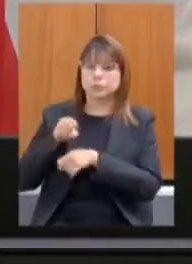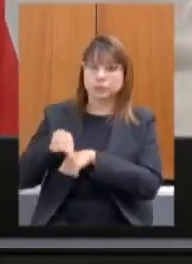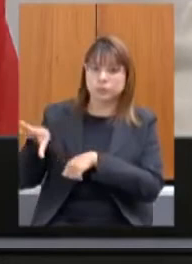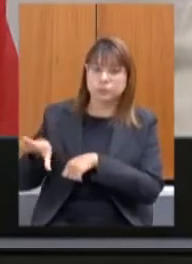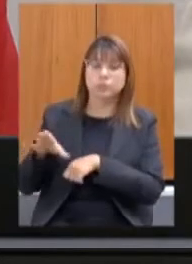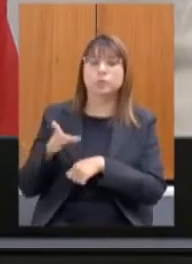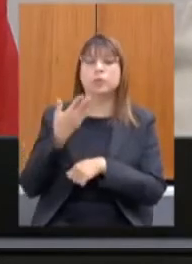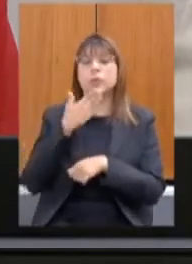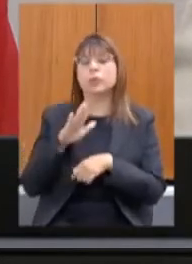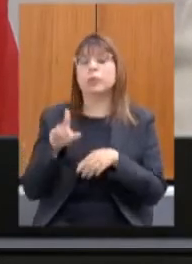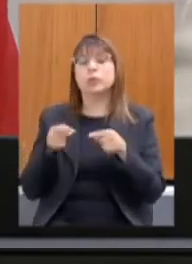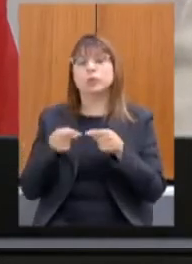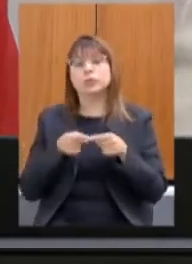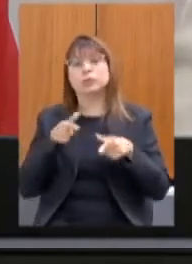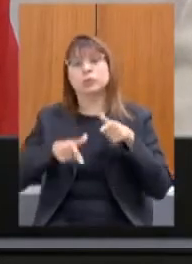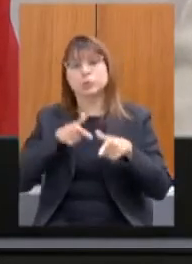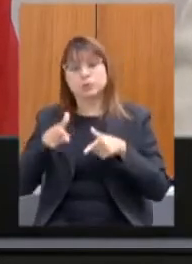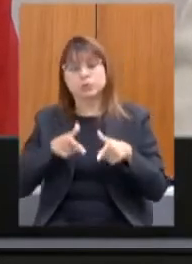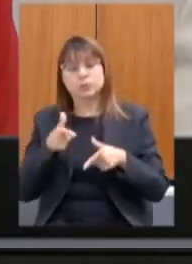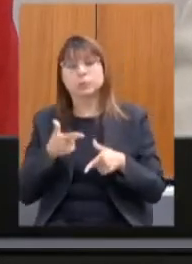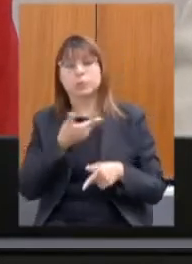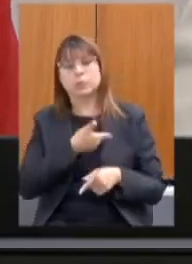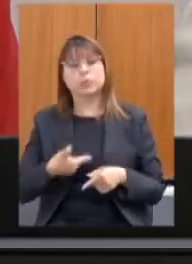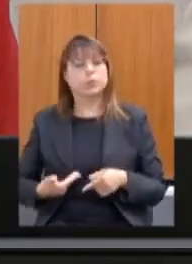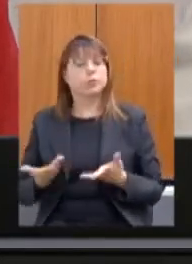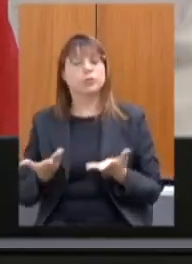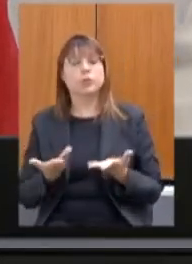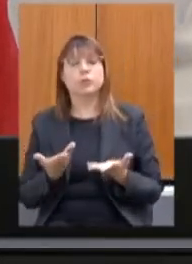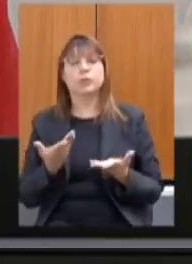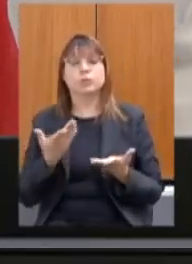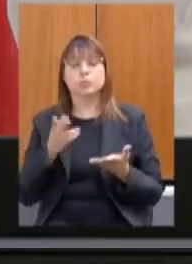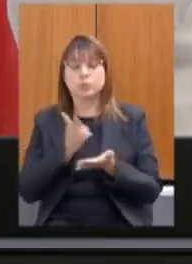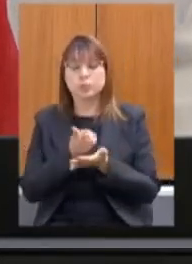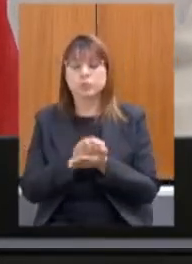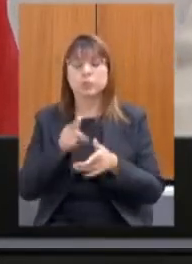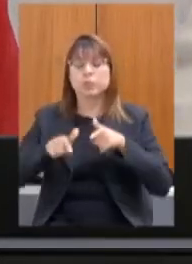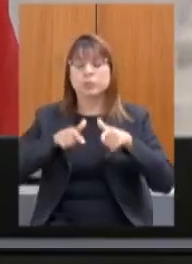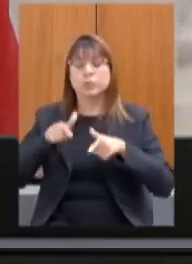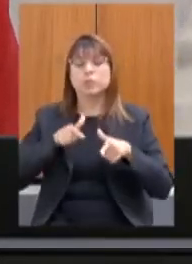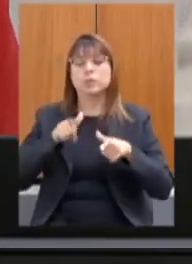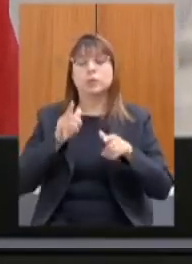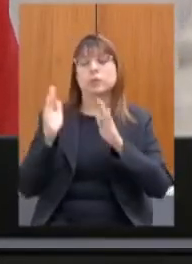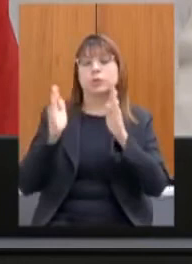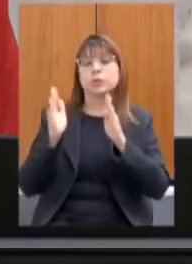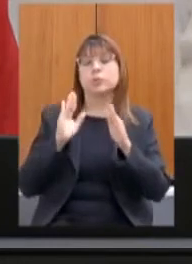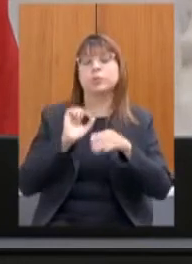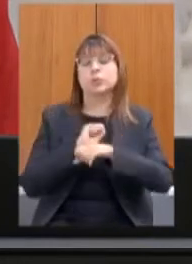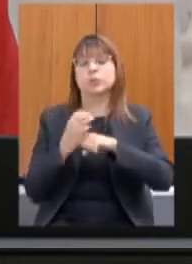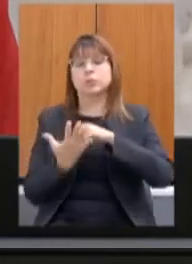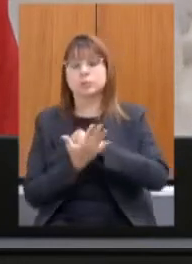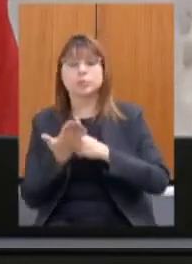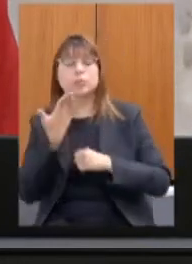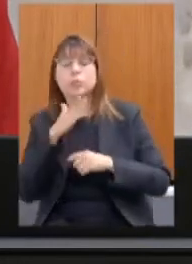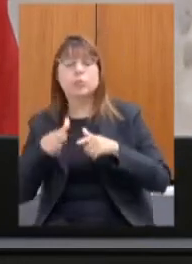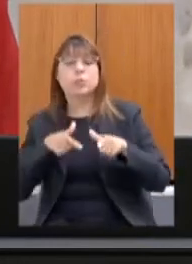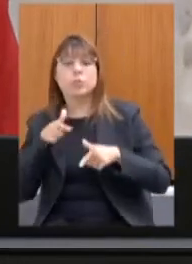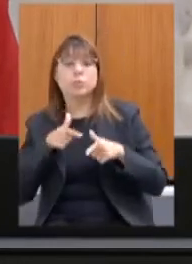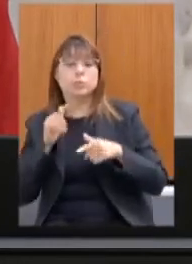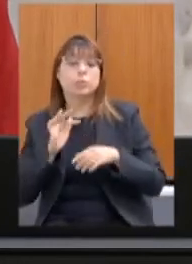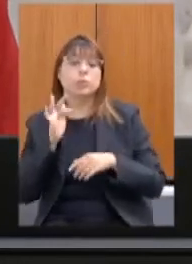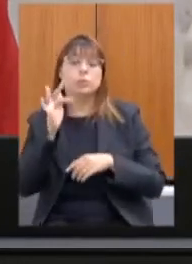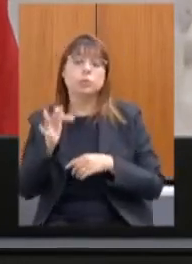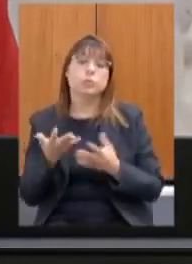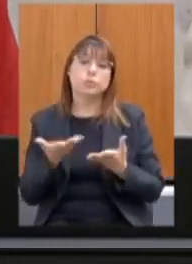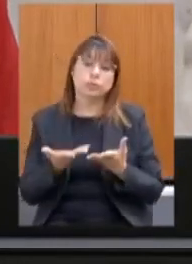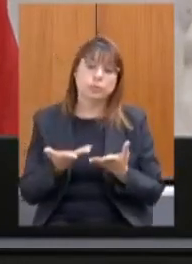sobre quais as medidas adotadas pelo governo para a manutenção dos empregos durante a pandemia quais as medidas estão sendo programadas para o